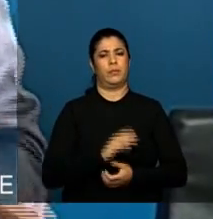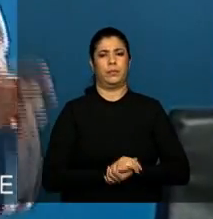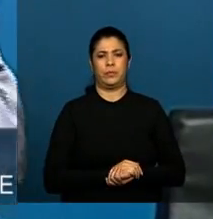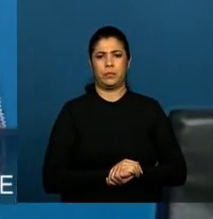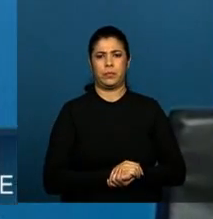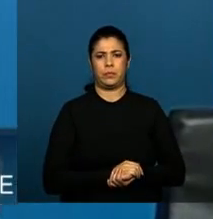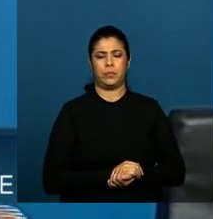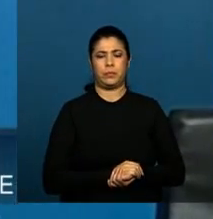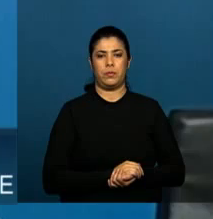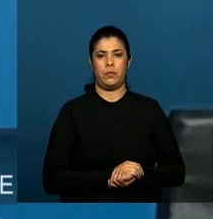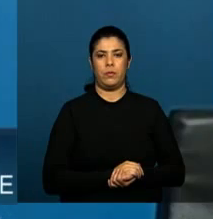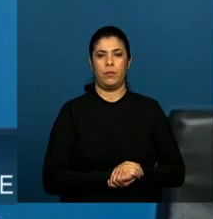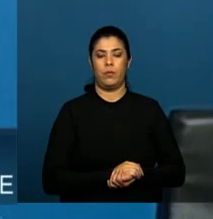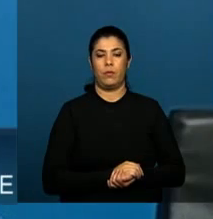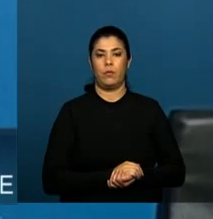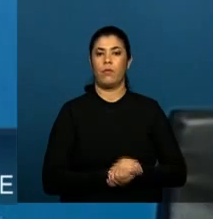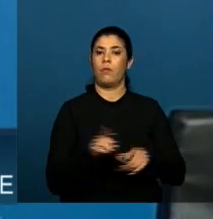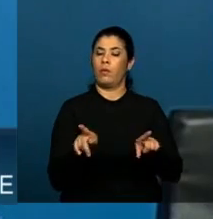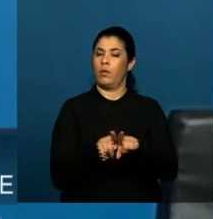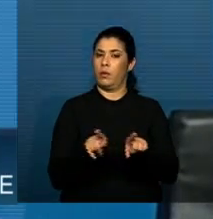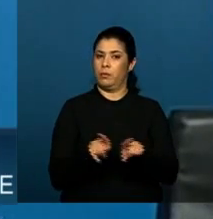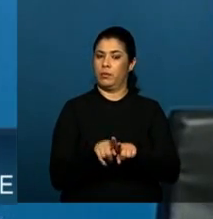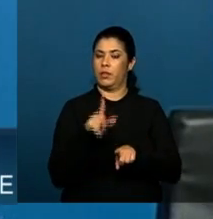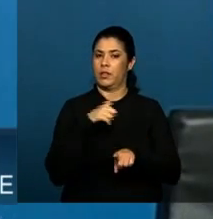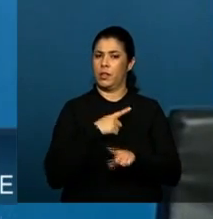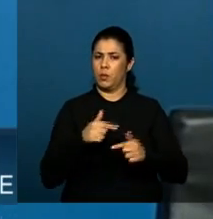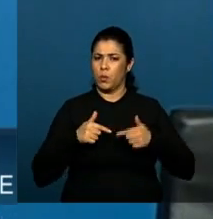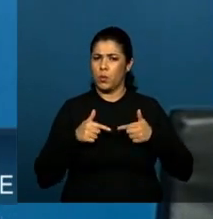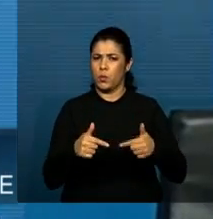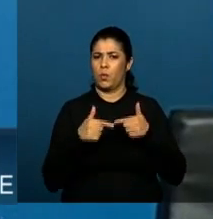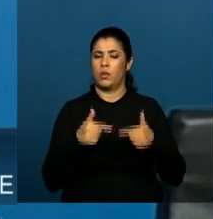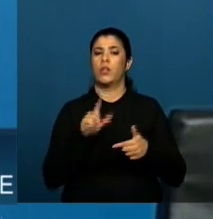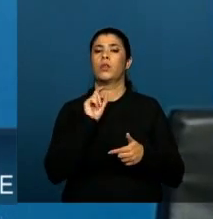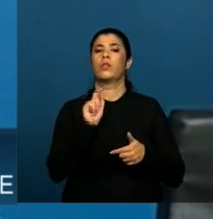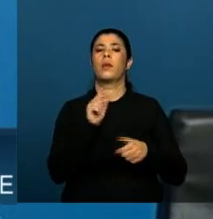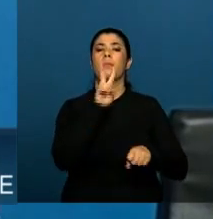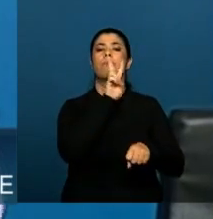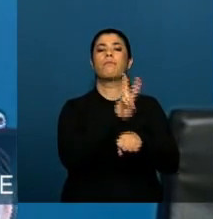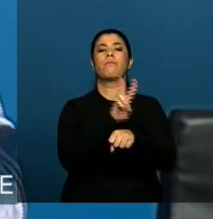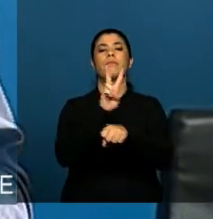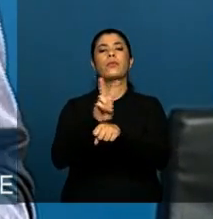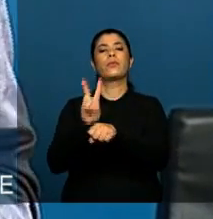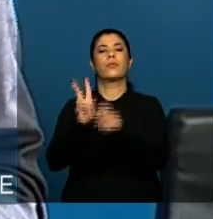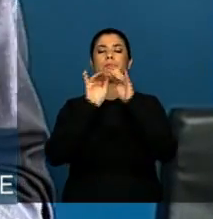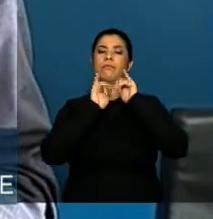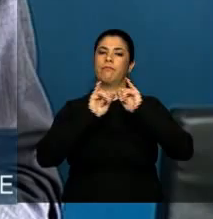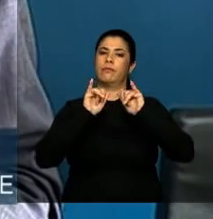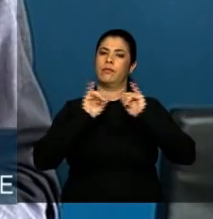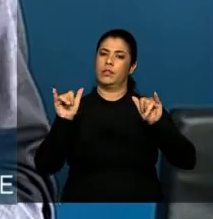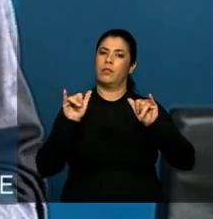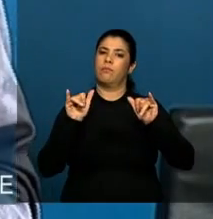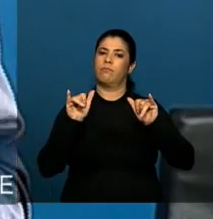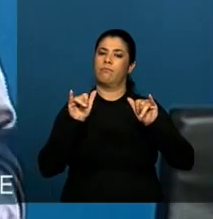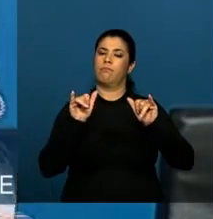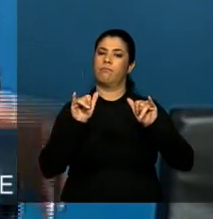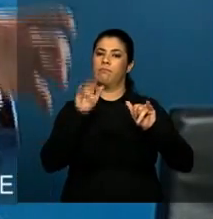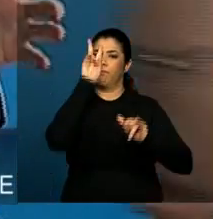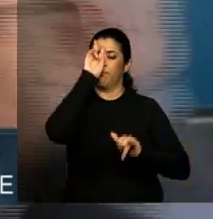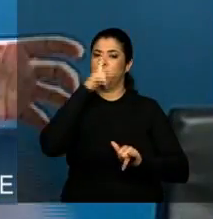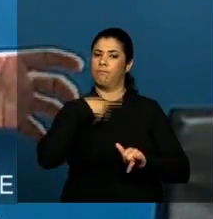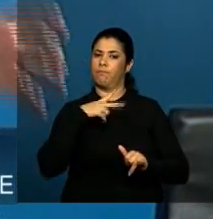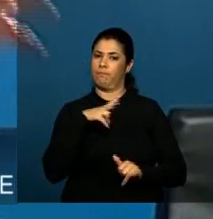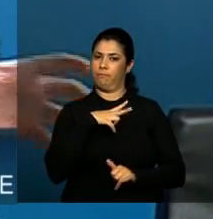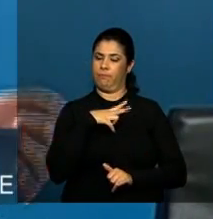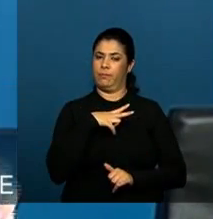Por outro lado, nós temos também um outro desafio, a questão da proteção dos dados individuais. Num